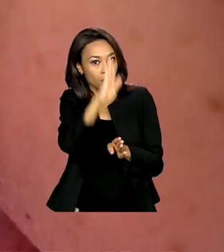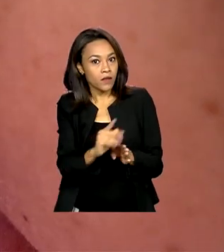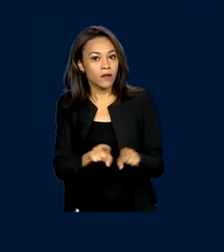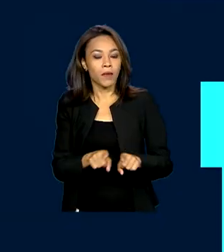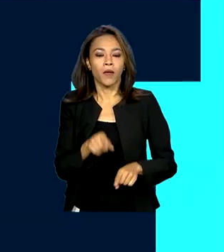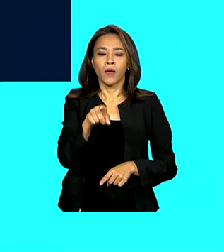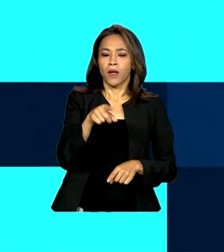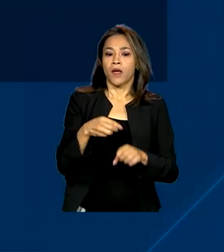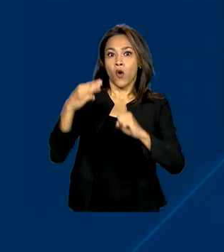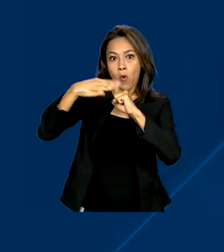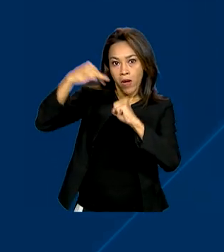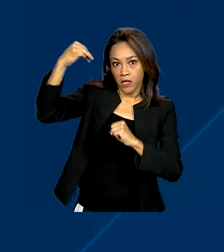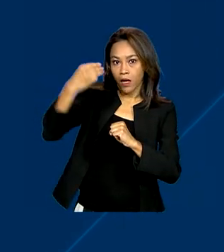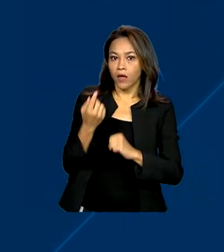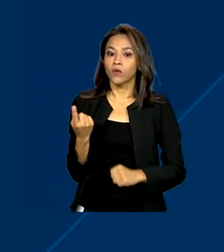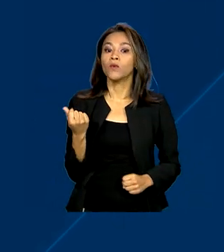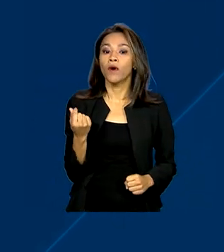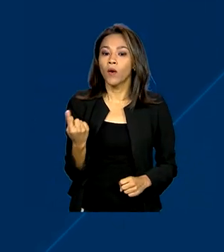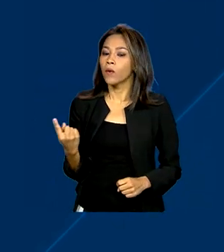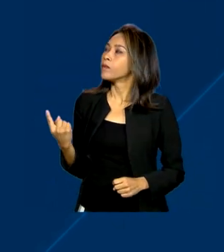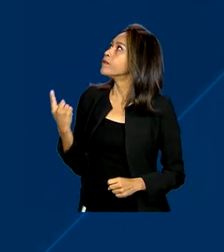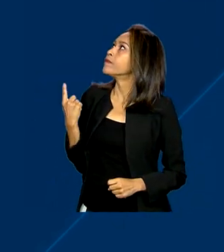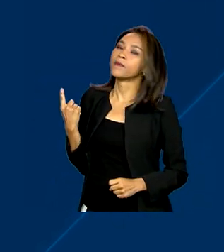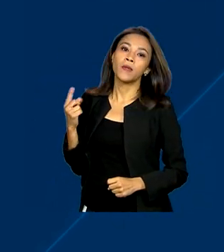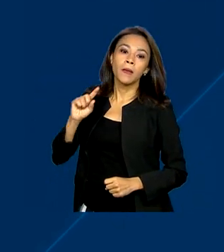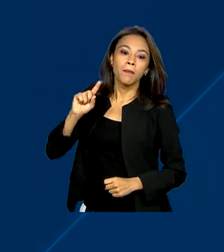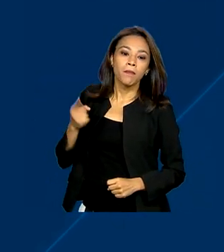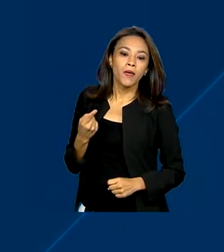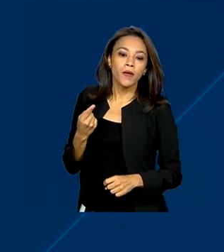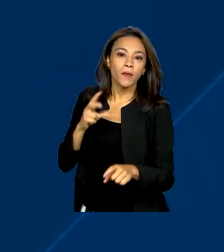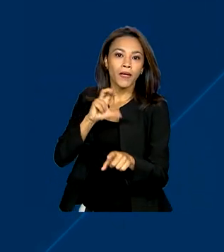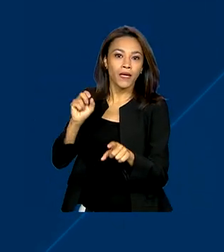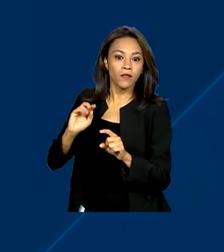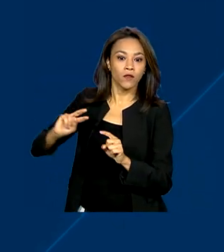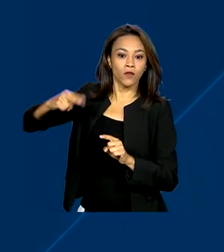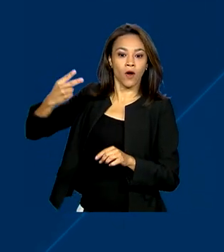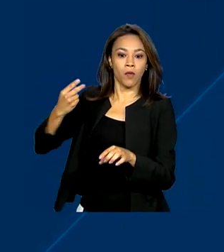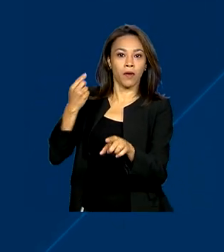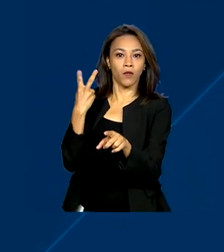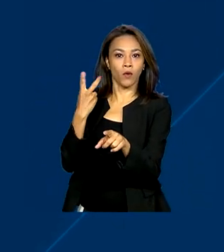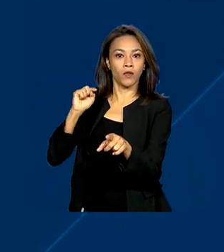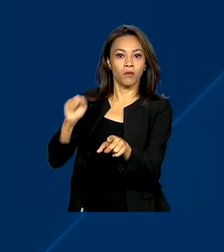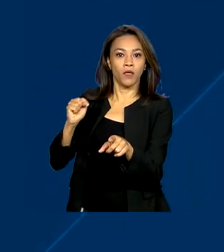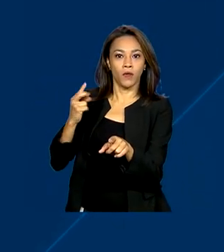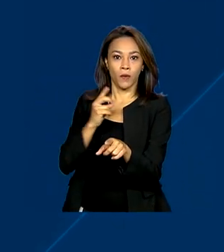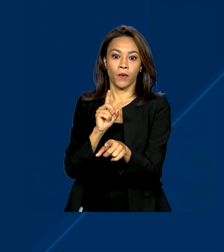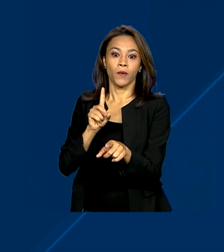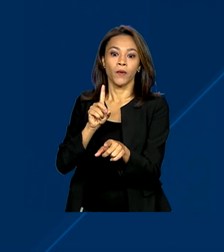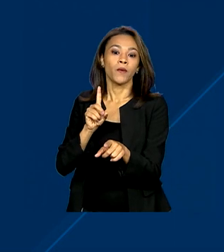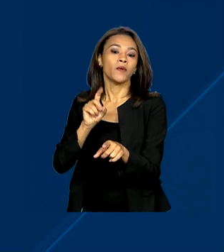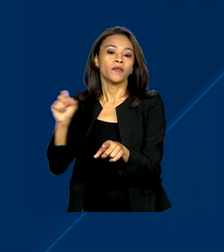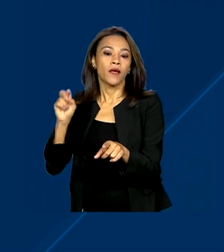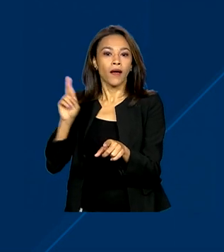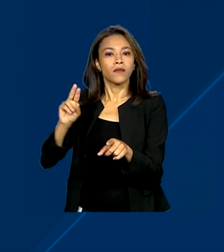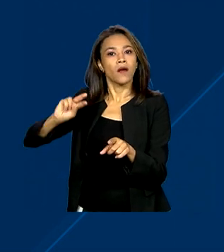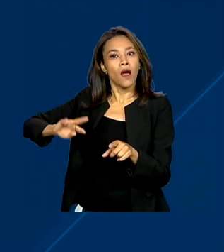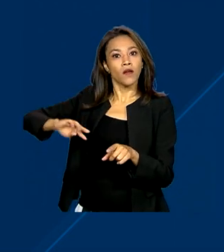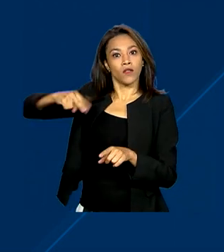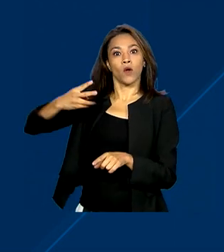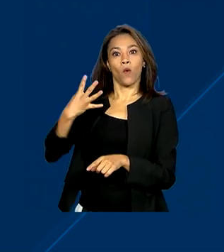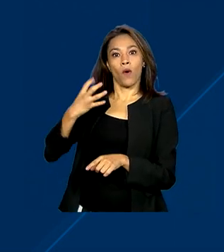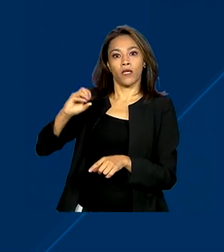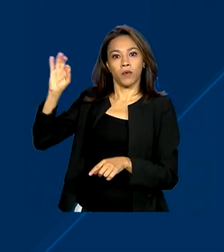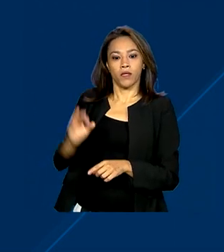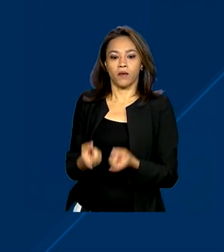mestrado, o valor sairá de R$ 1.500 para R$ 2.100, um reajuste de 40%. Para o